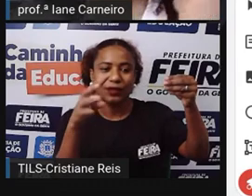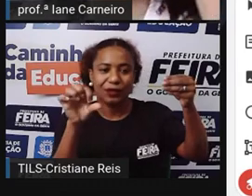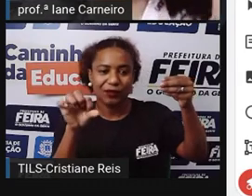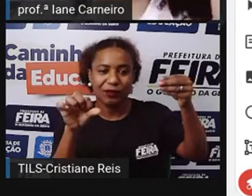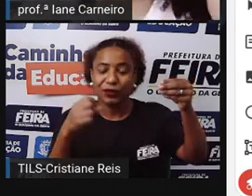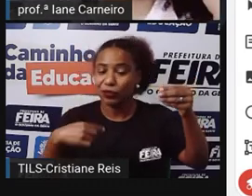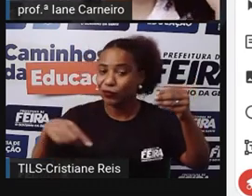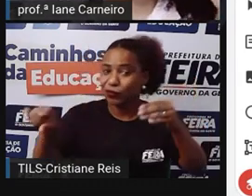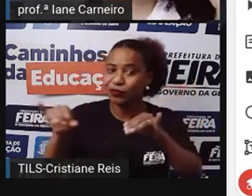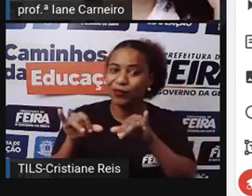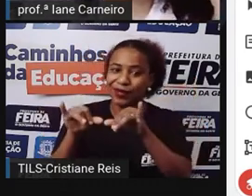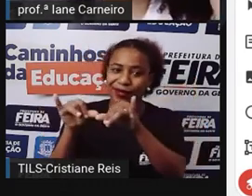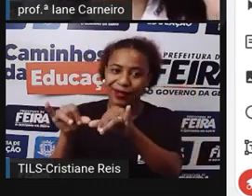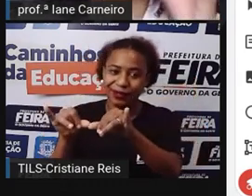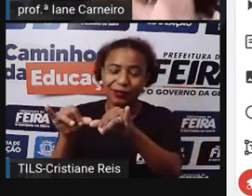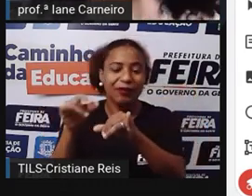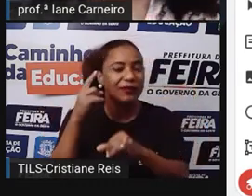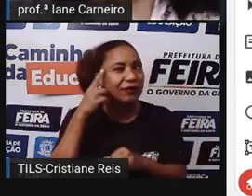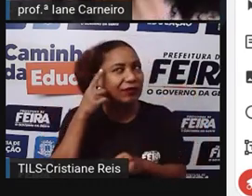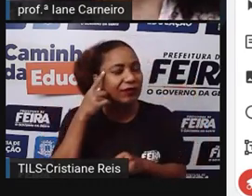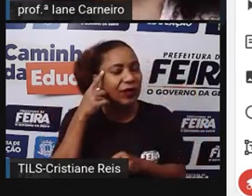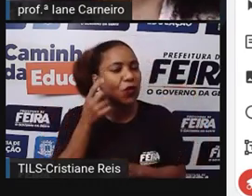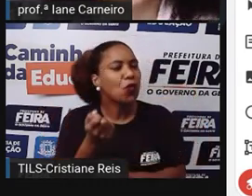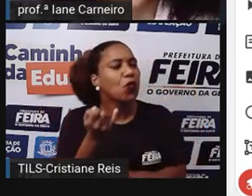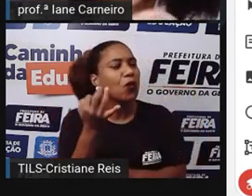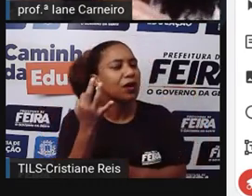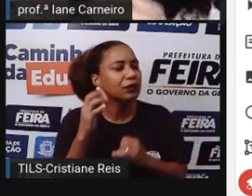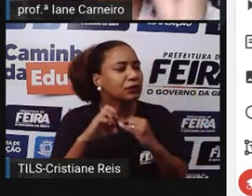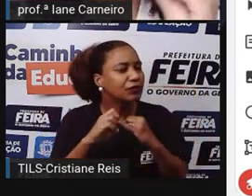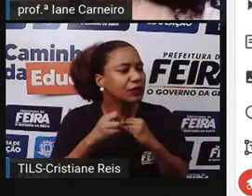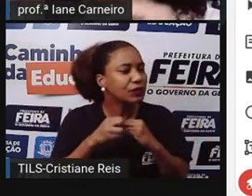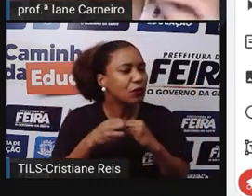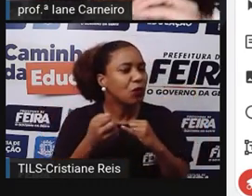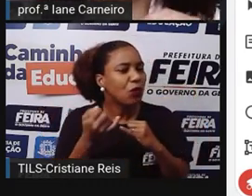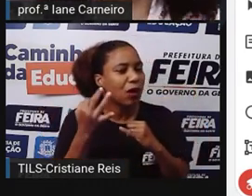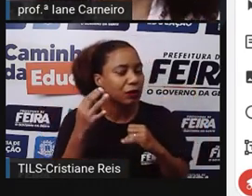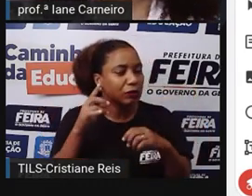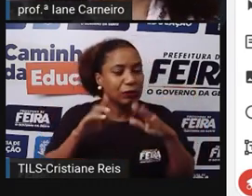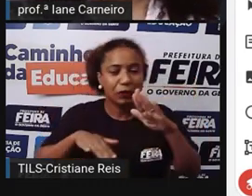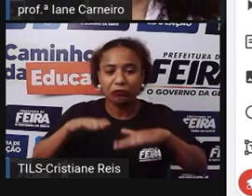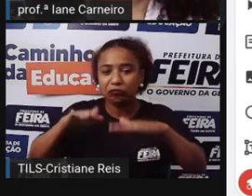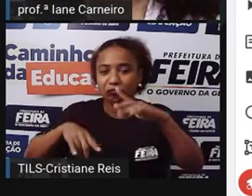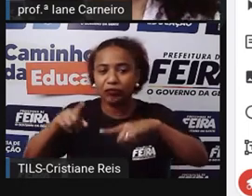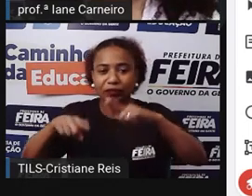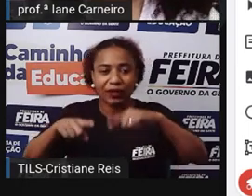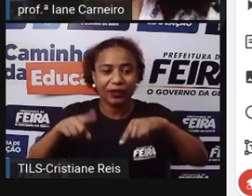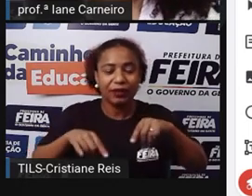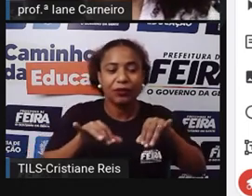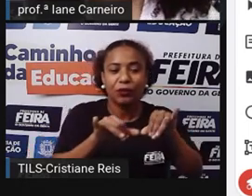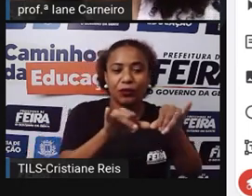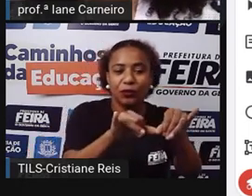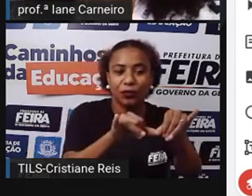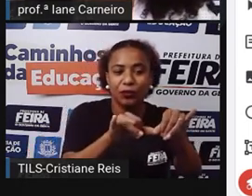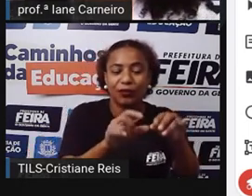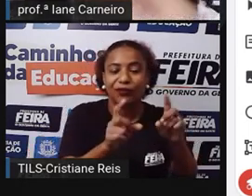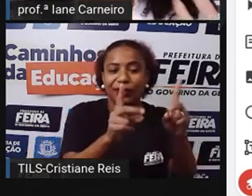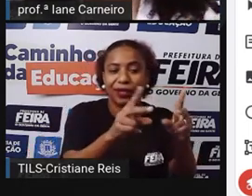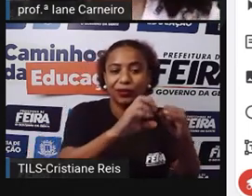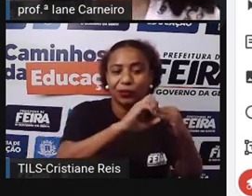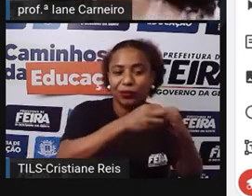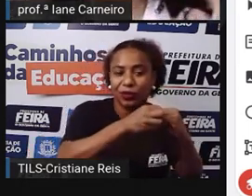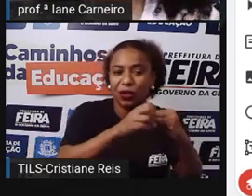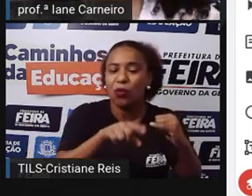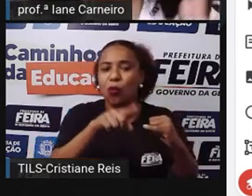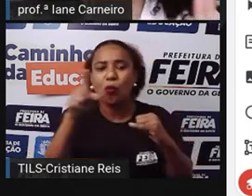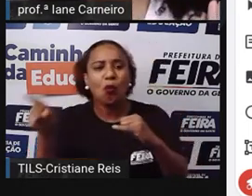Mas já serve Pra você ter Uma noção De quanto pode ser Né? Porque às vezes Varia um pouco O valor Do preço De um supermercado Pra